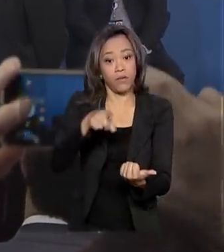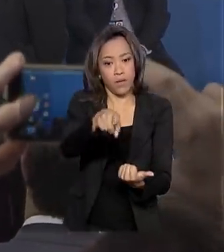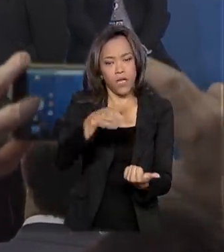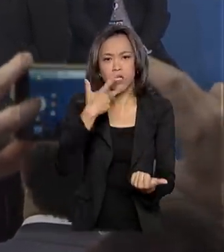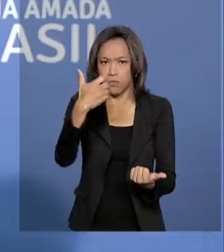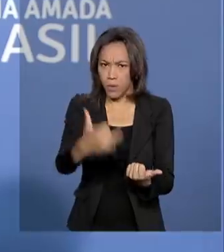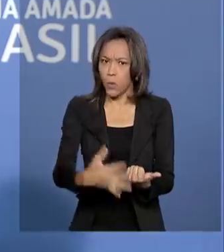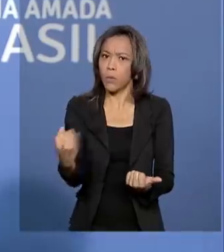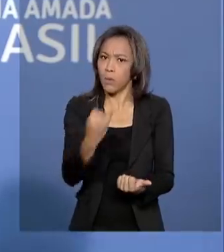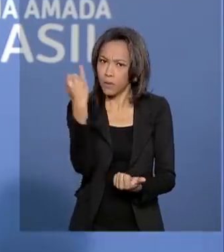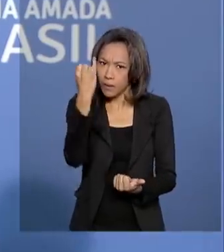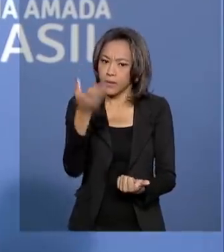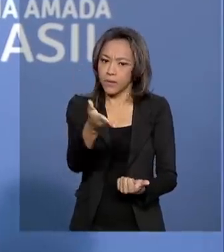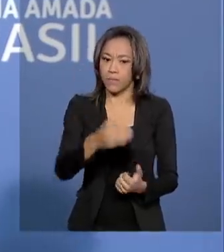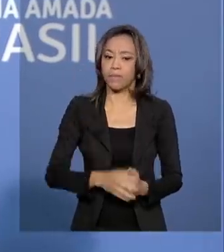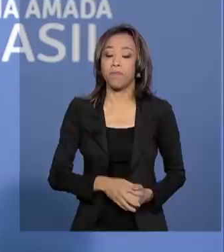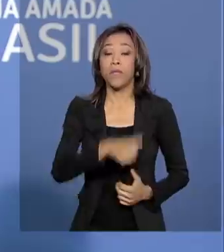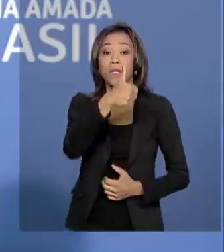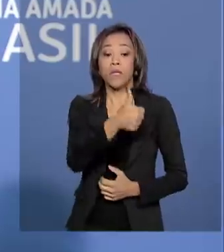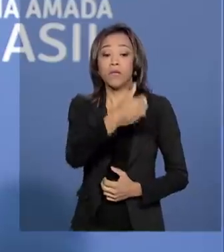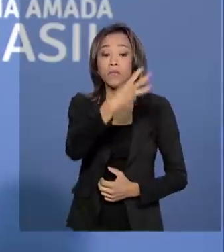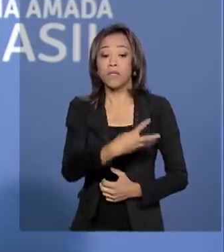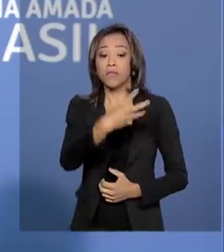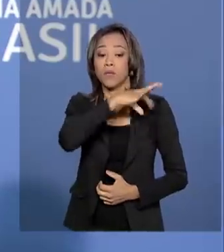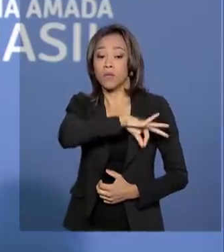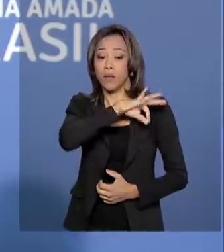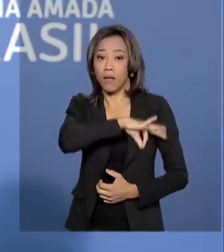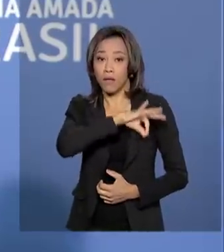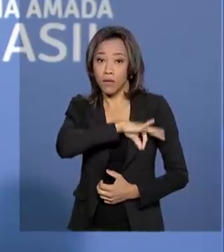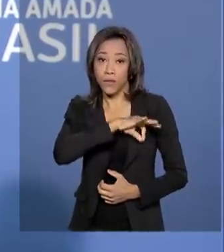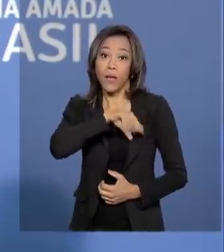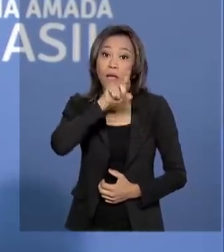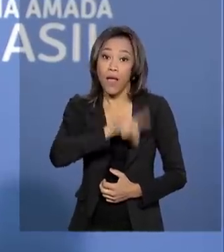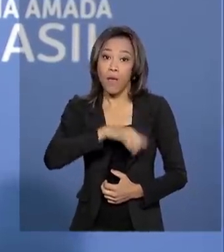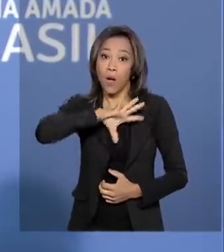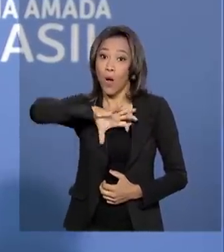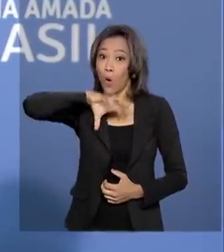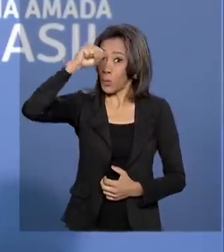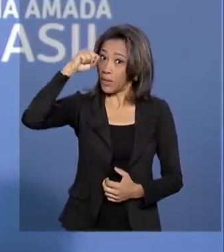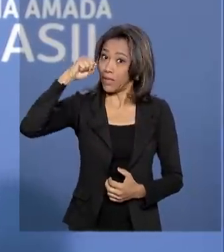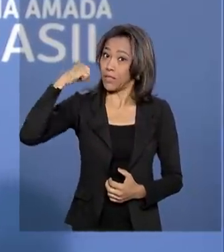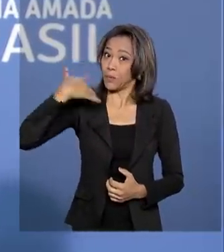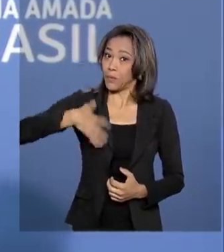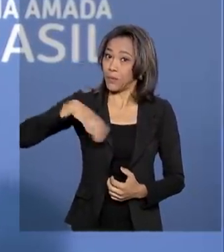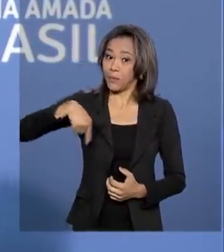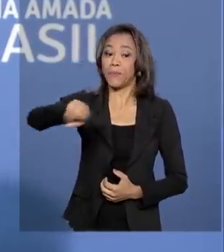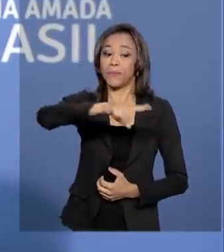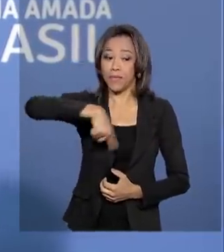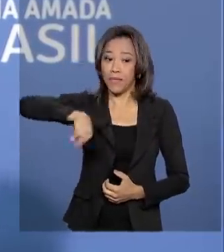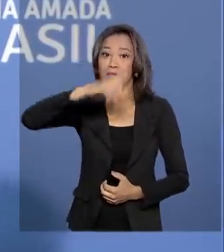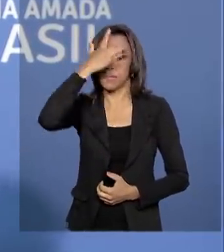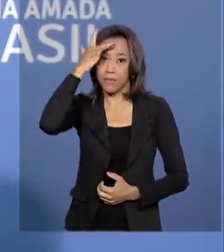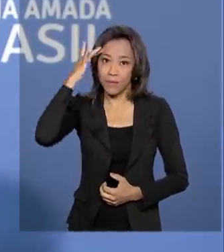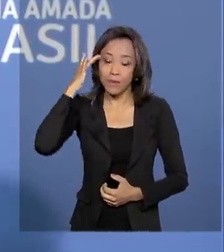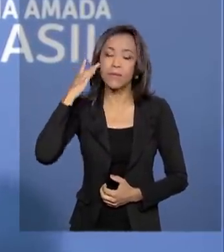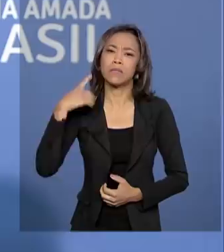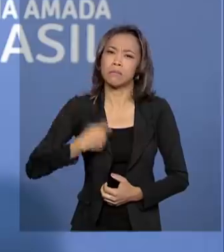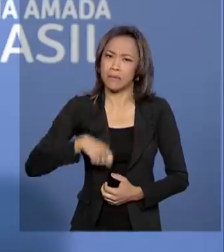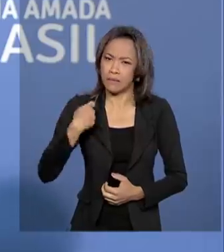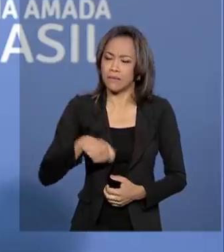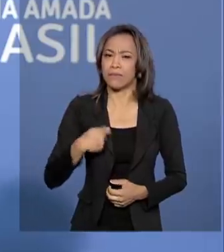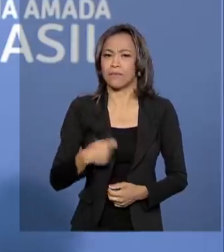a importância do ato. O 13º assinado agora, no meu entender, é uma grande conquista dessas pessoas que tanto